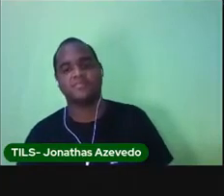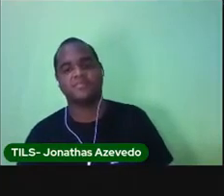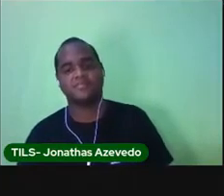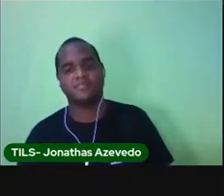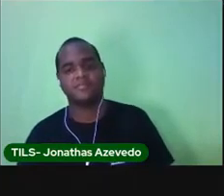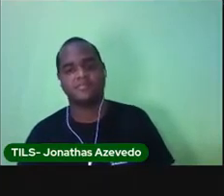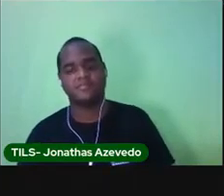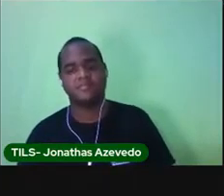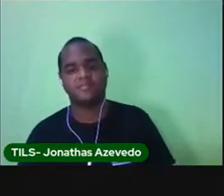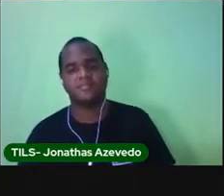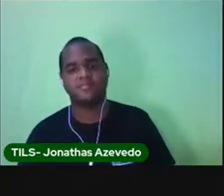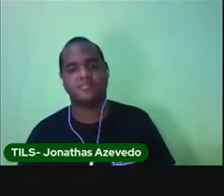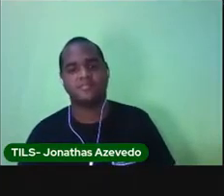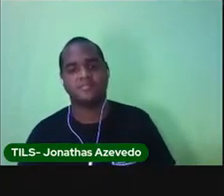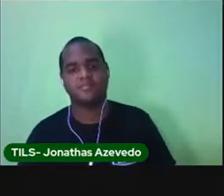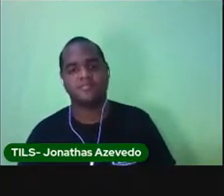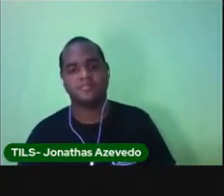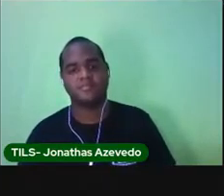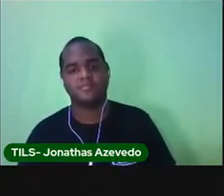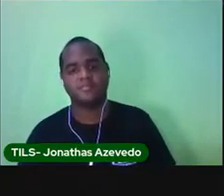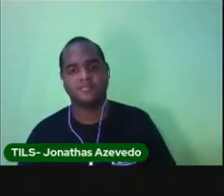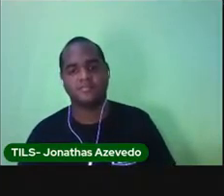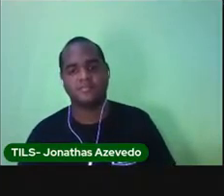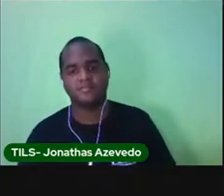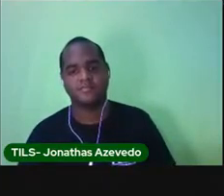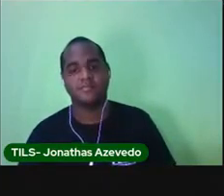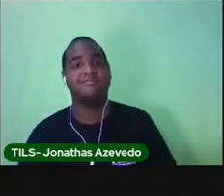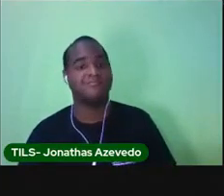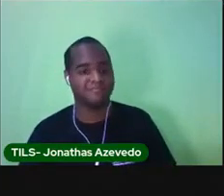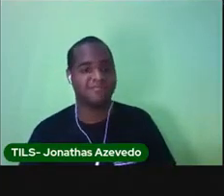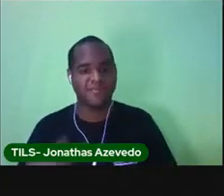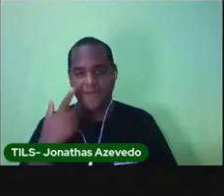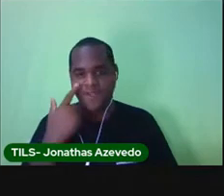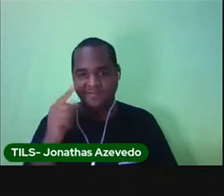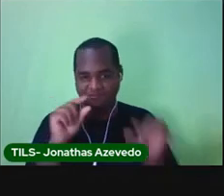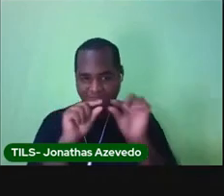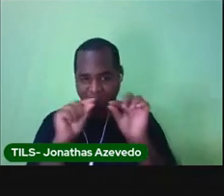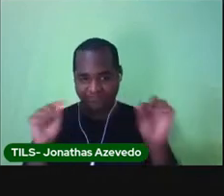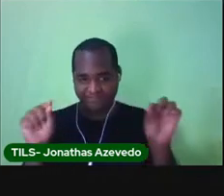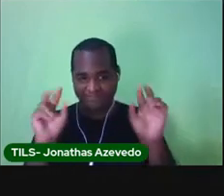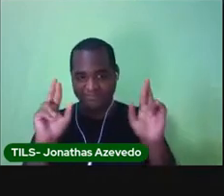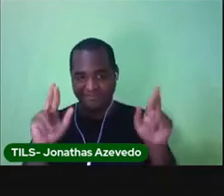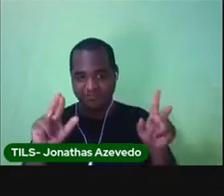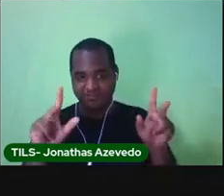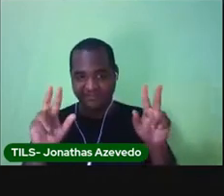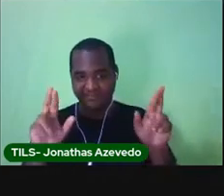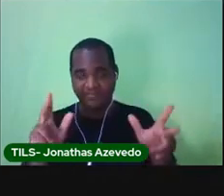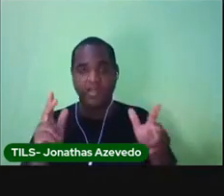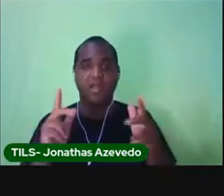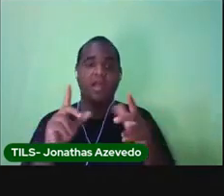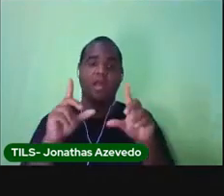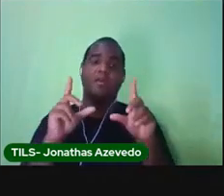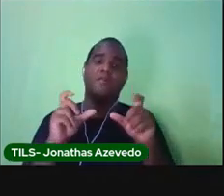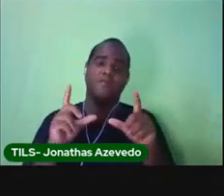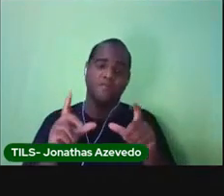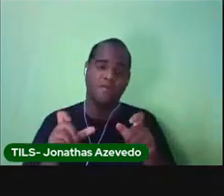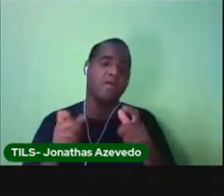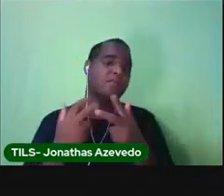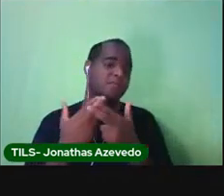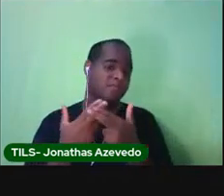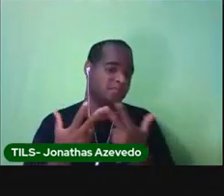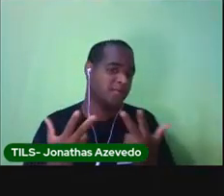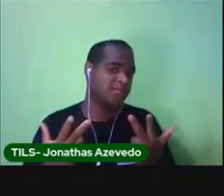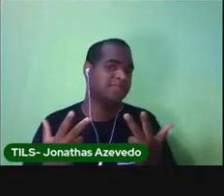Olha essa linha do tempo como é diferente, né? Tem imagens, tem